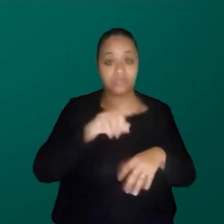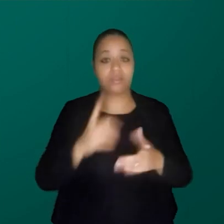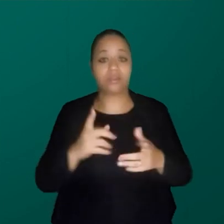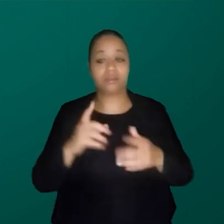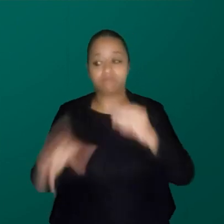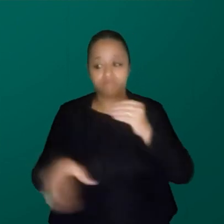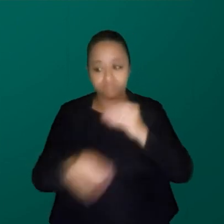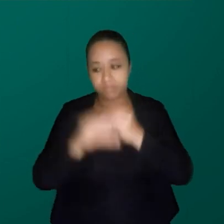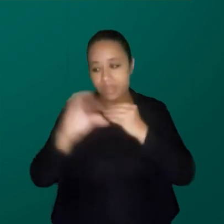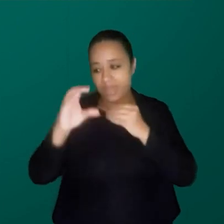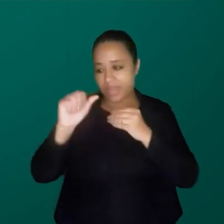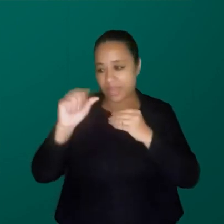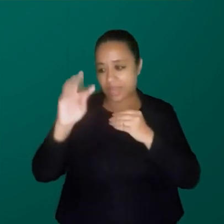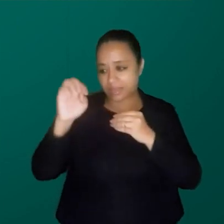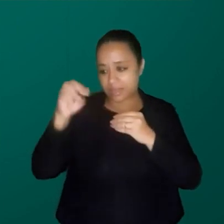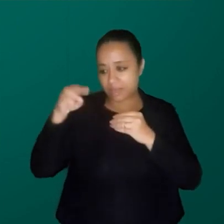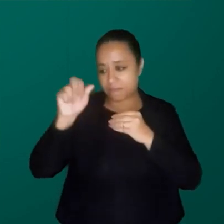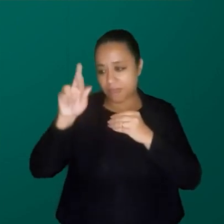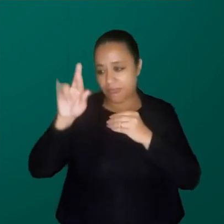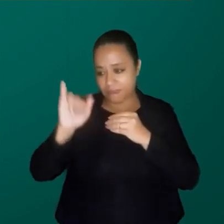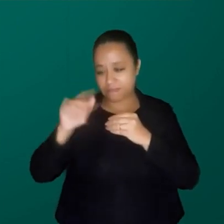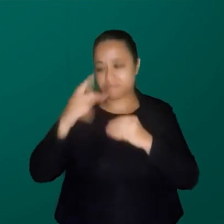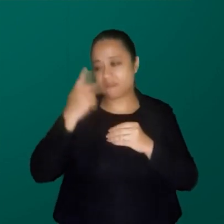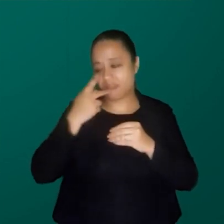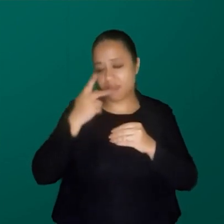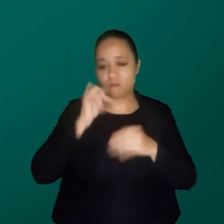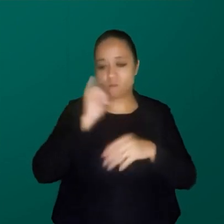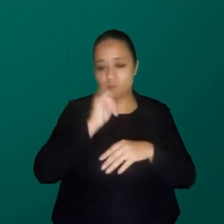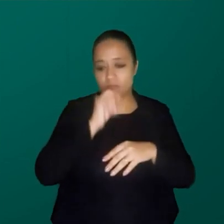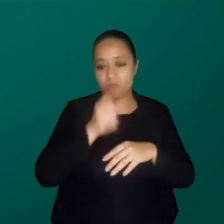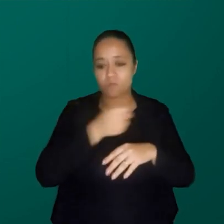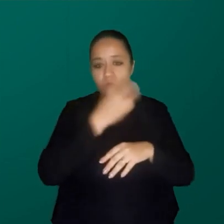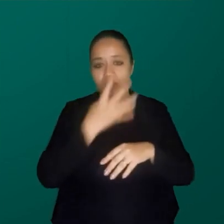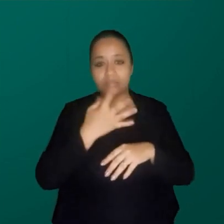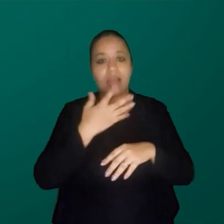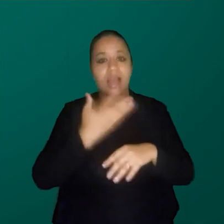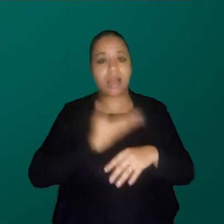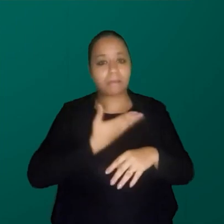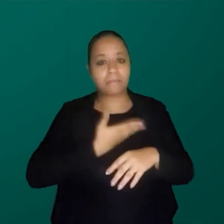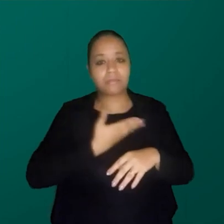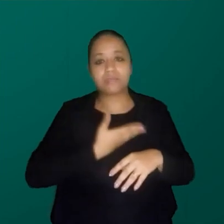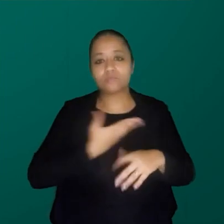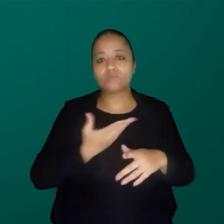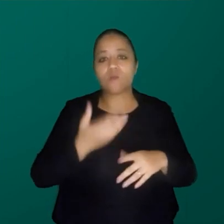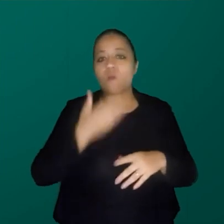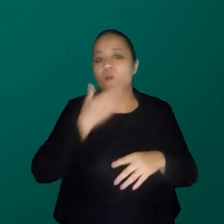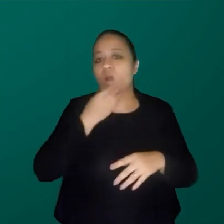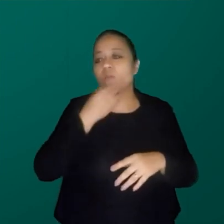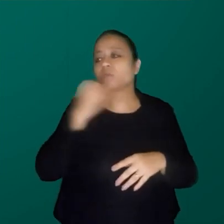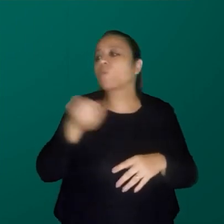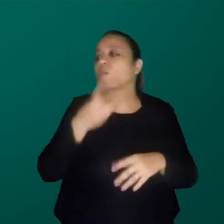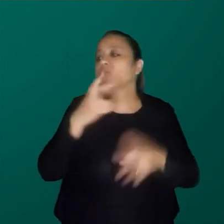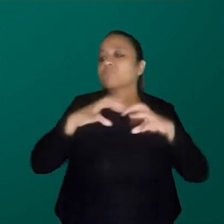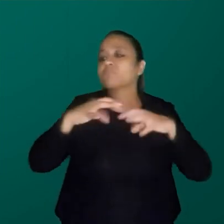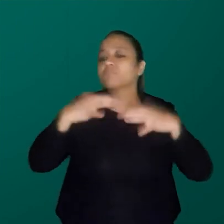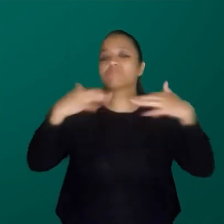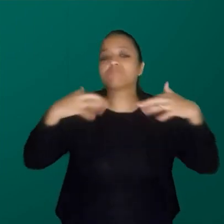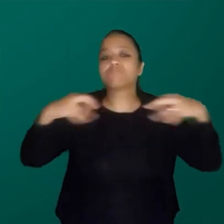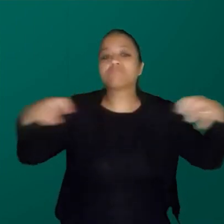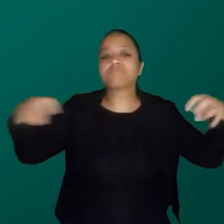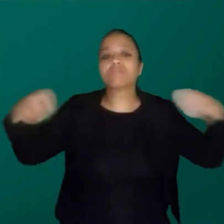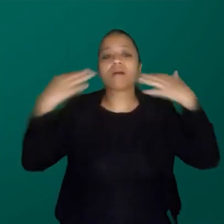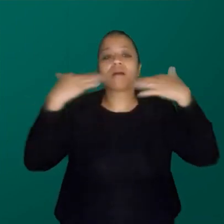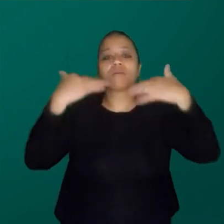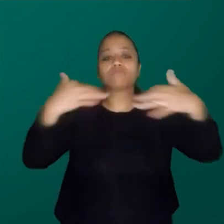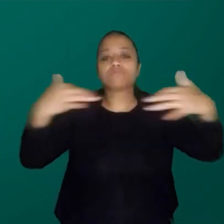que eu estava olhando desde cedo aqui para contar quantos dos nossos colegas homens estariam nesse auditório participando desse debate. Se vocês